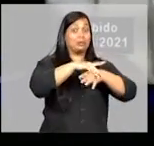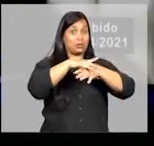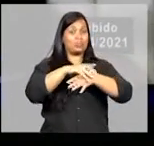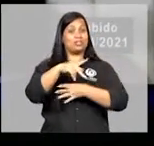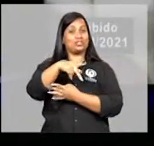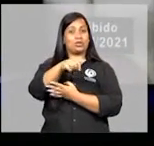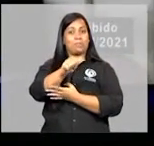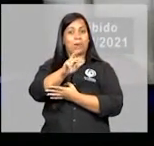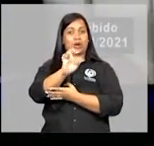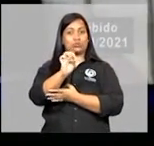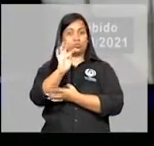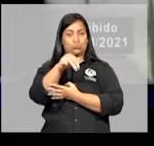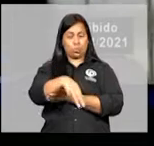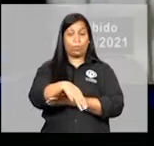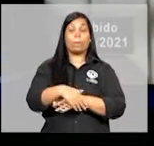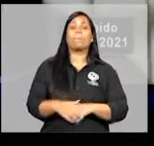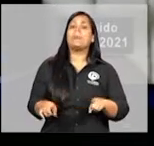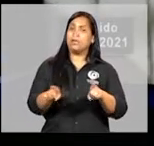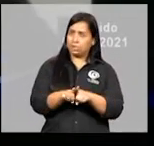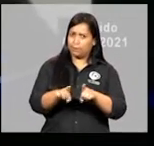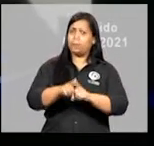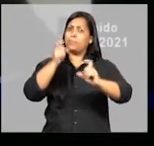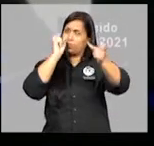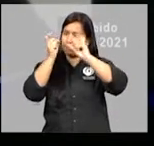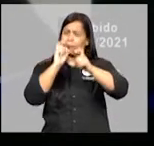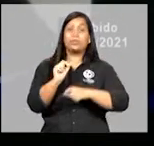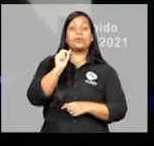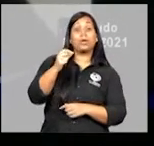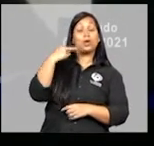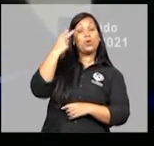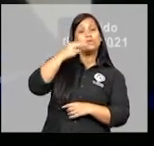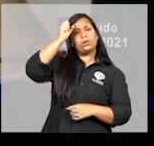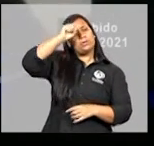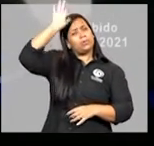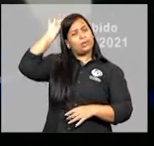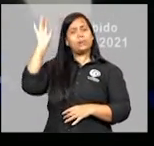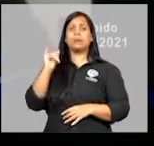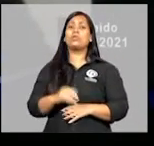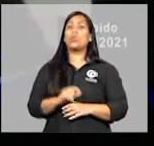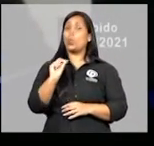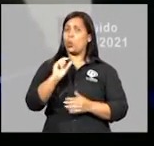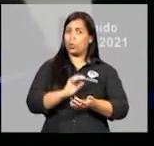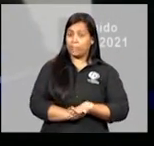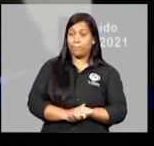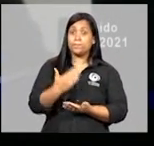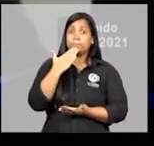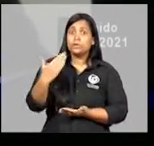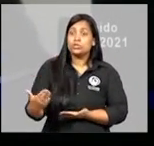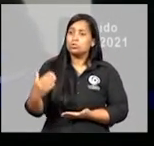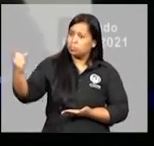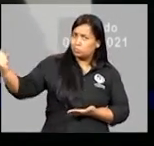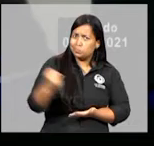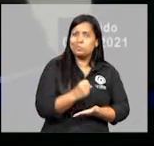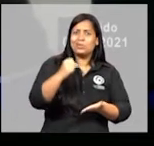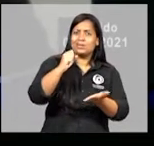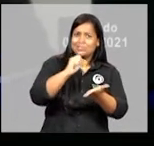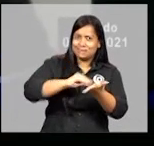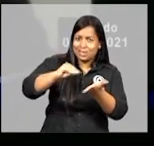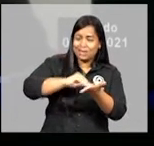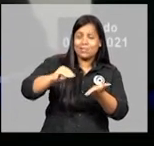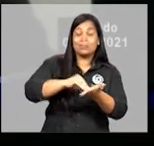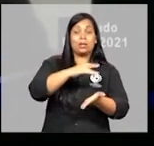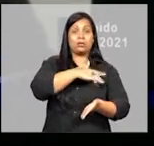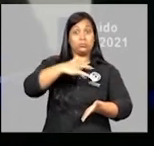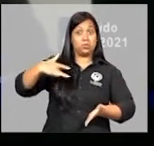sobre a doença. Ainda nesta sessão, o vereador João Paulo Rilo retirou o requerimento de convocação do secretário de